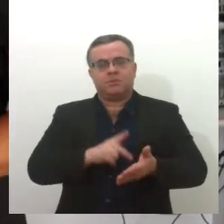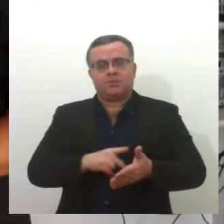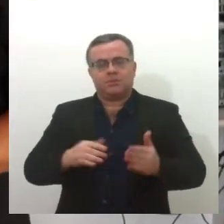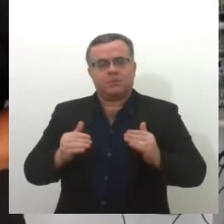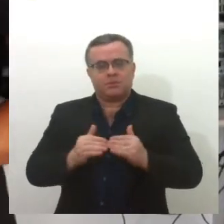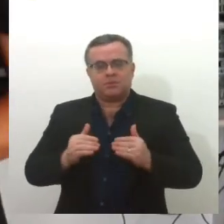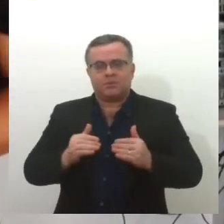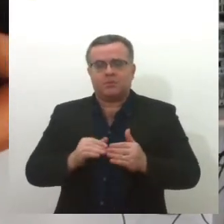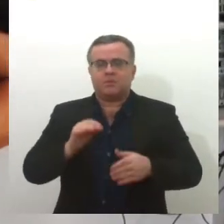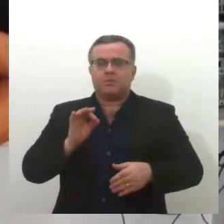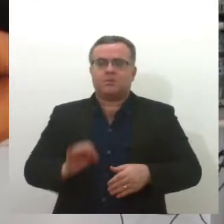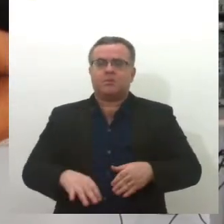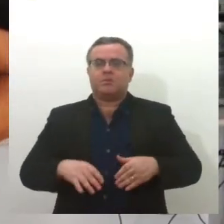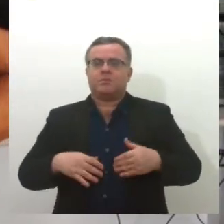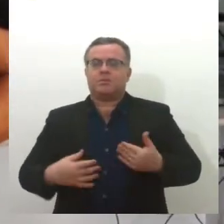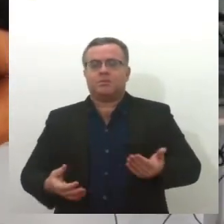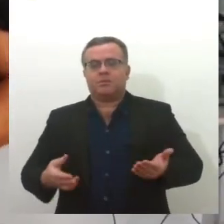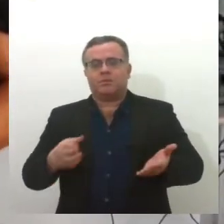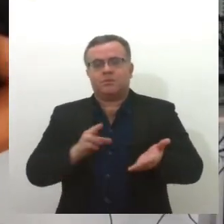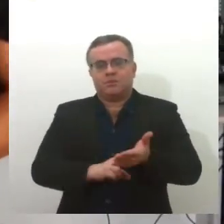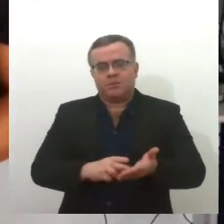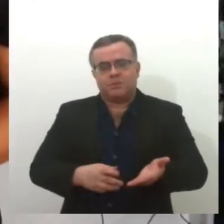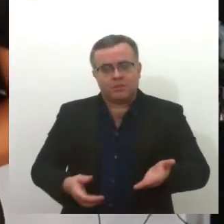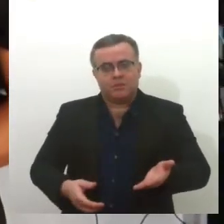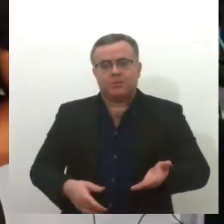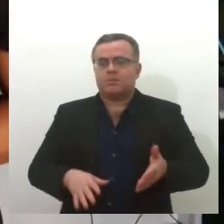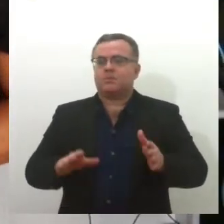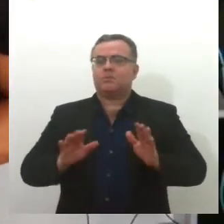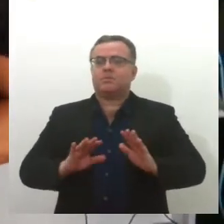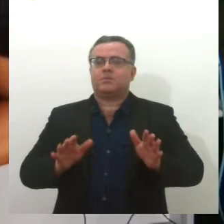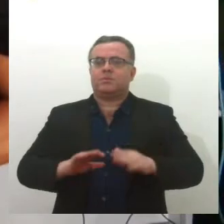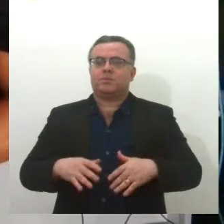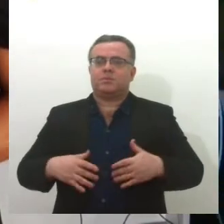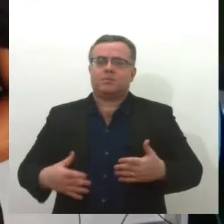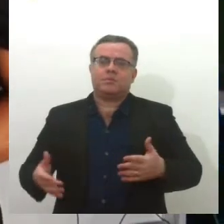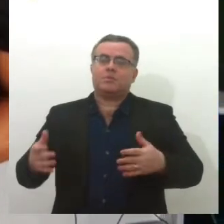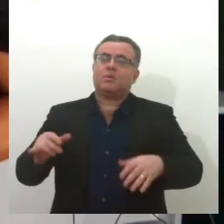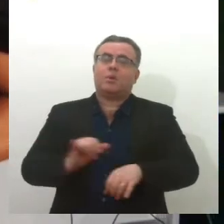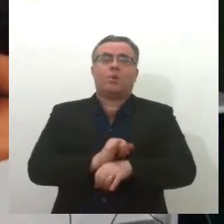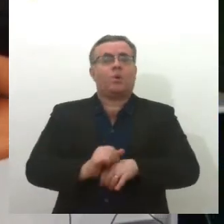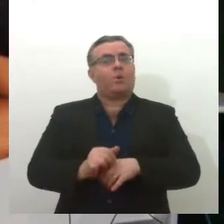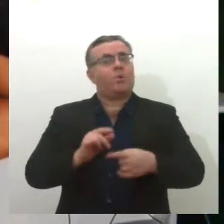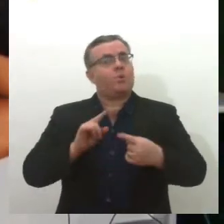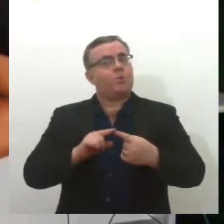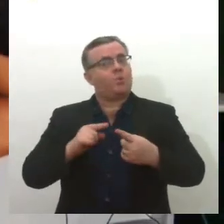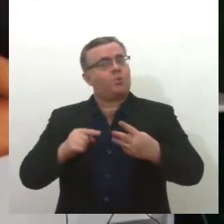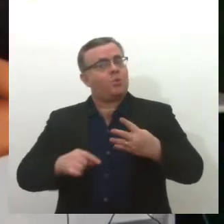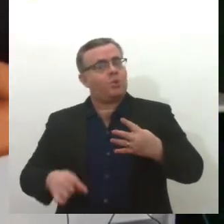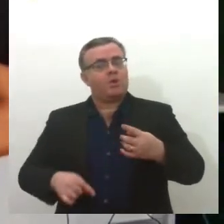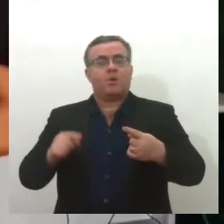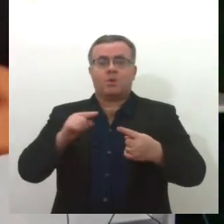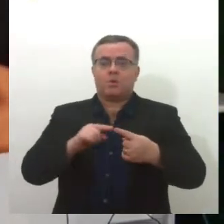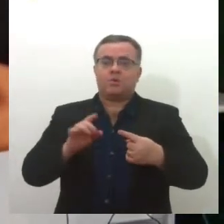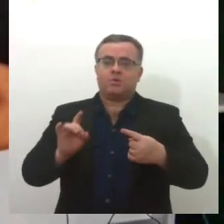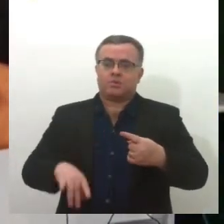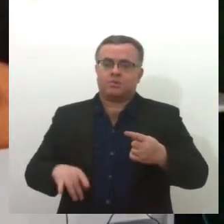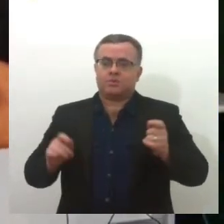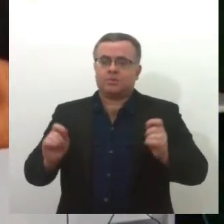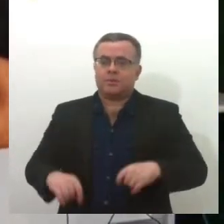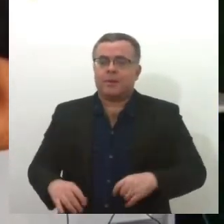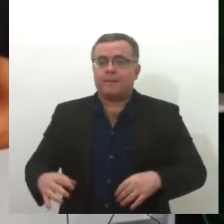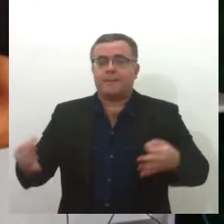eficaz? O uso do fumacê é uma das estratégias de combate ao mosquito, porém não é